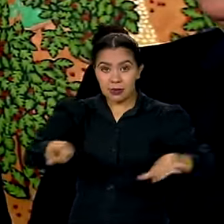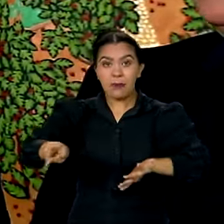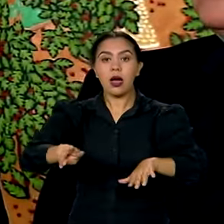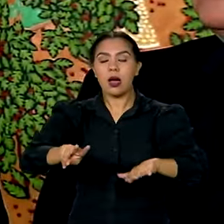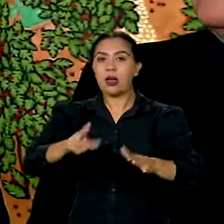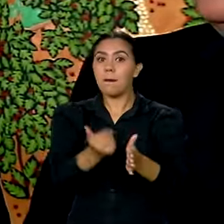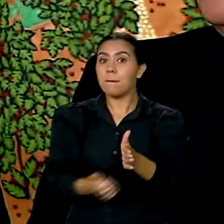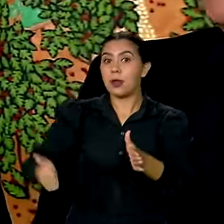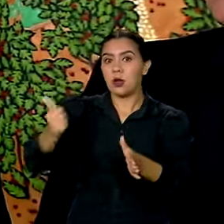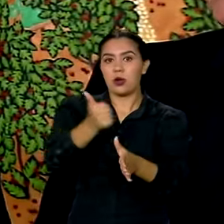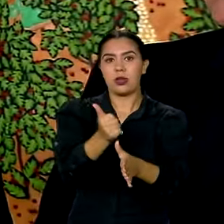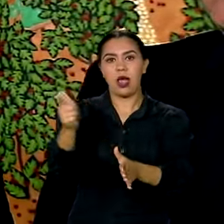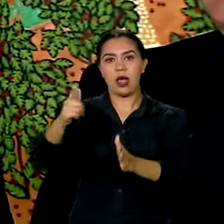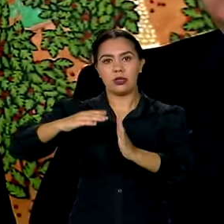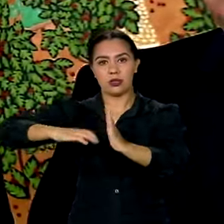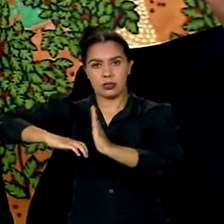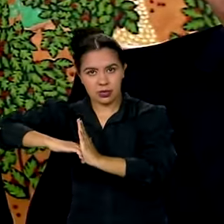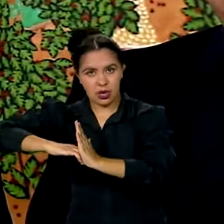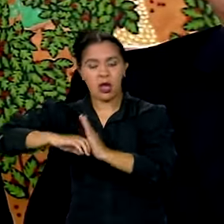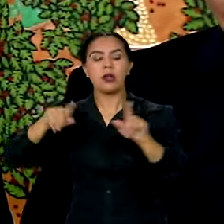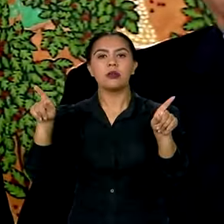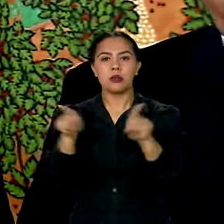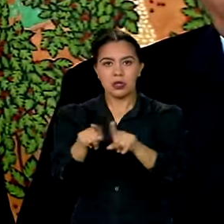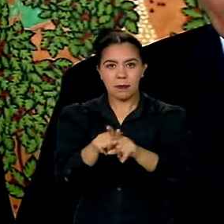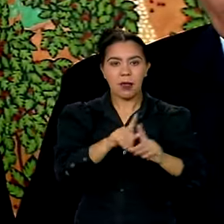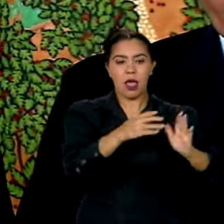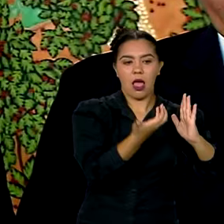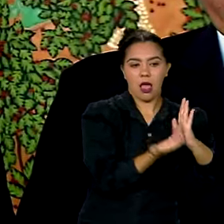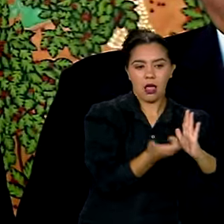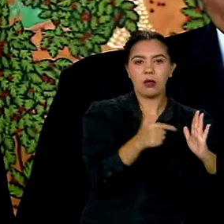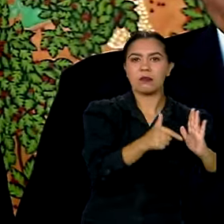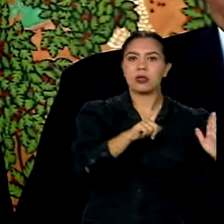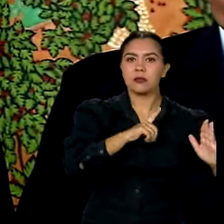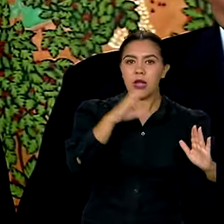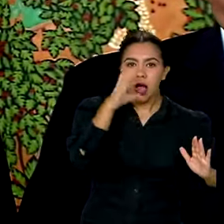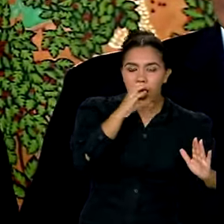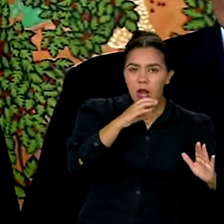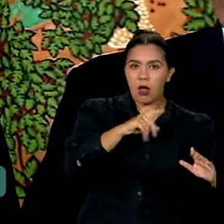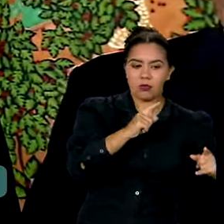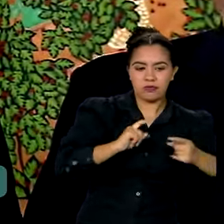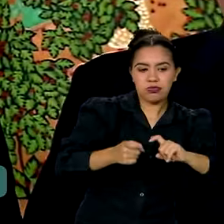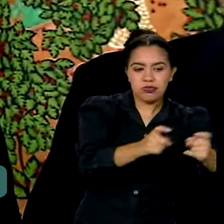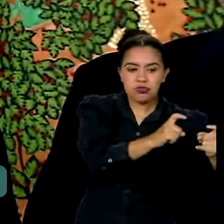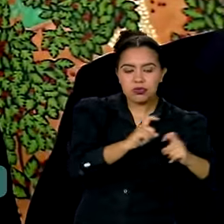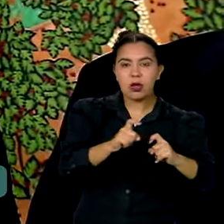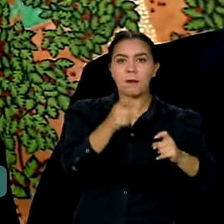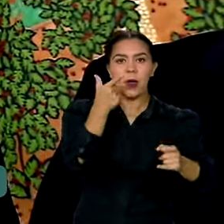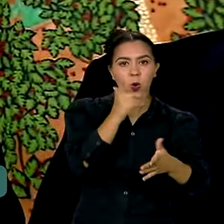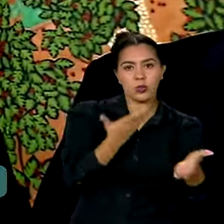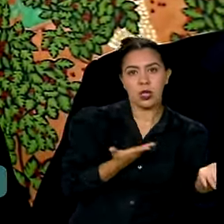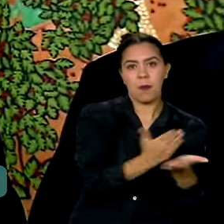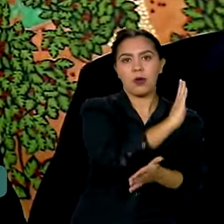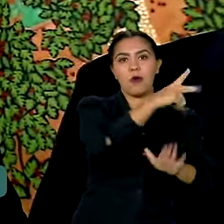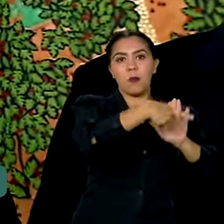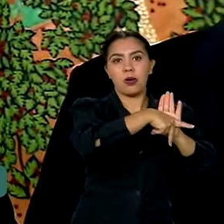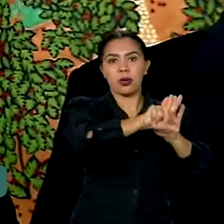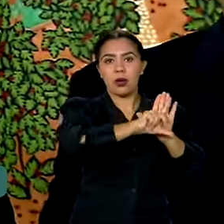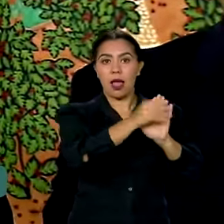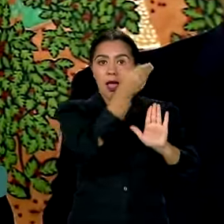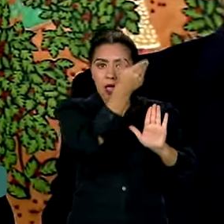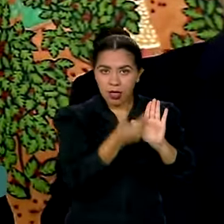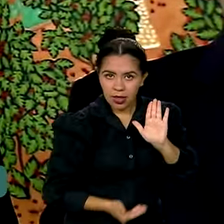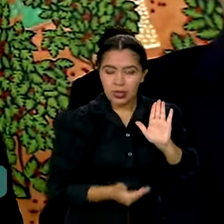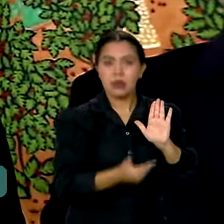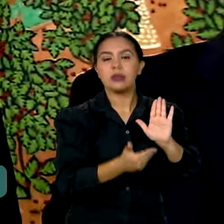Senado, na Câmara, avançarmos com o debate e aprovação do projeto de lei que consolida